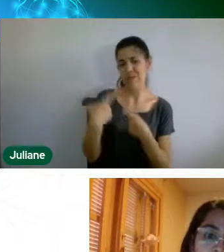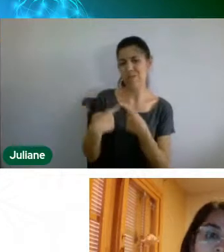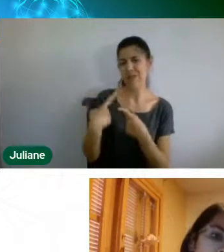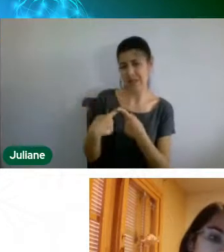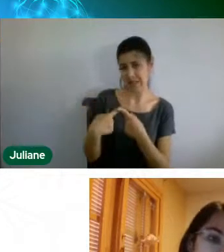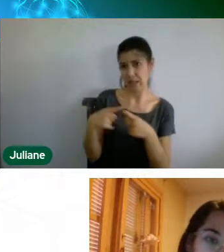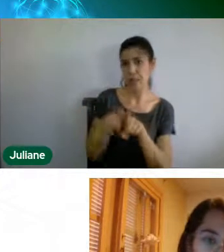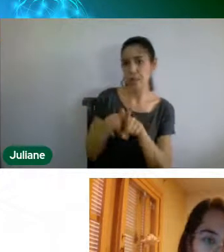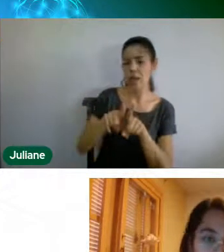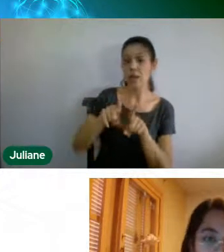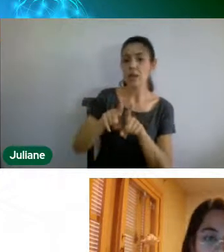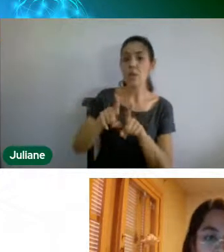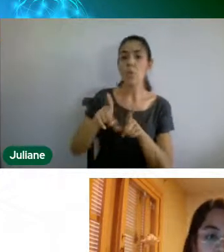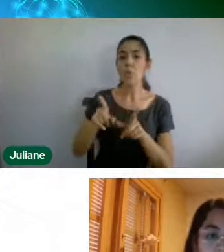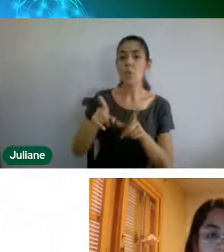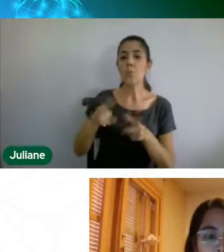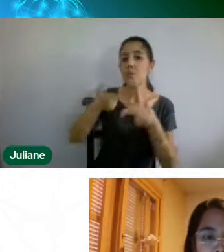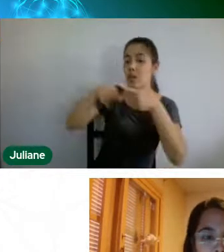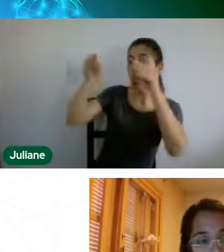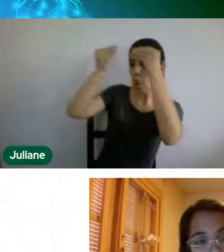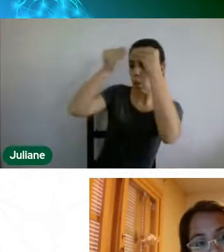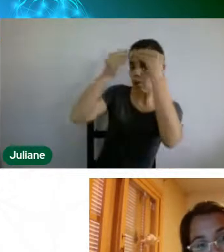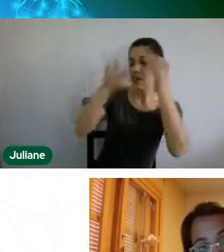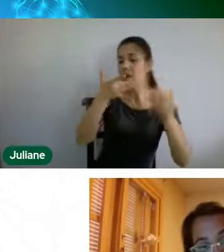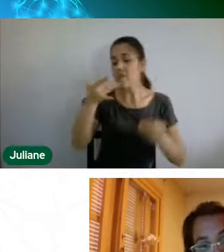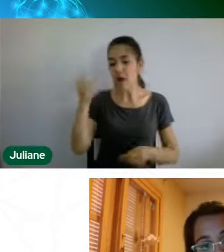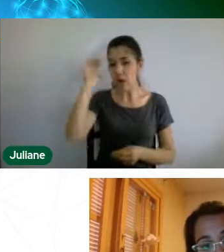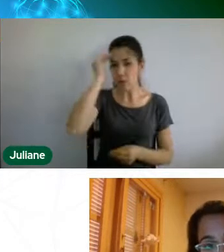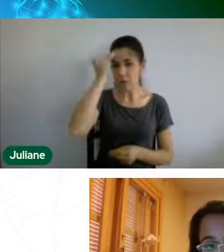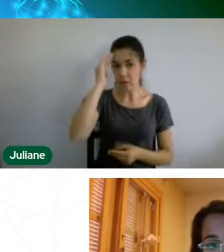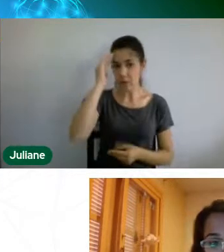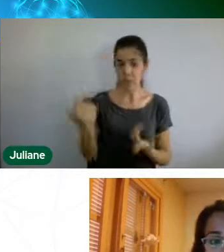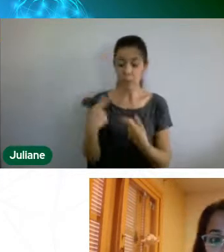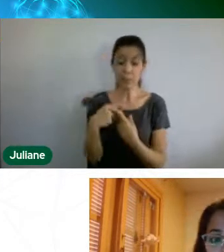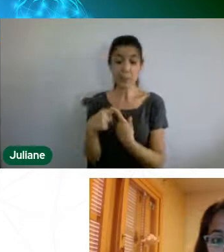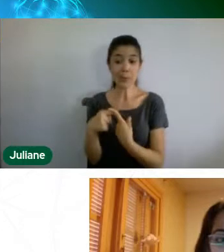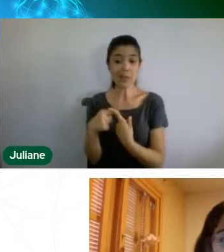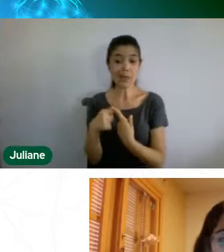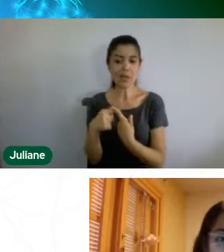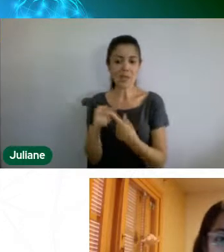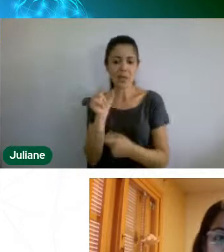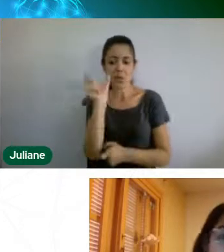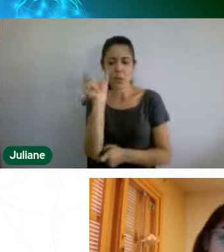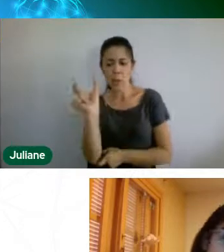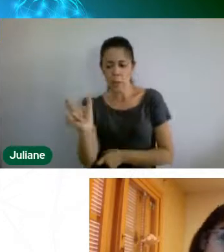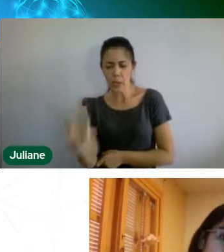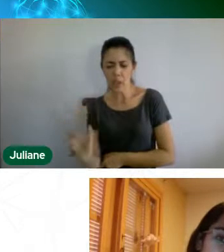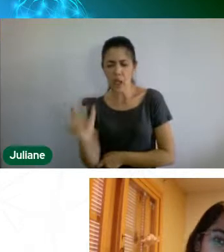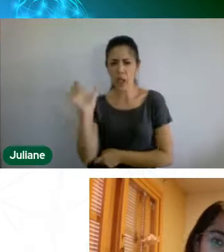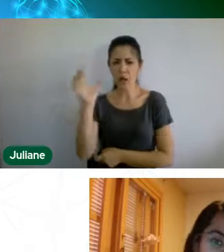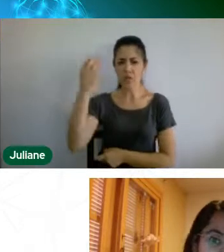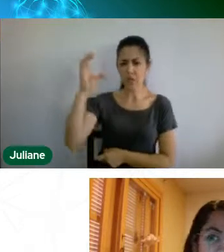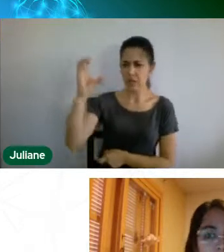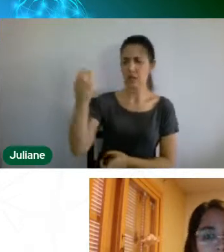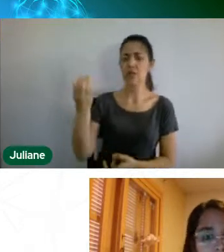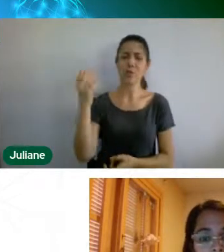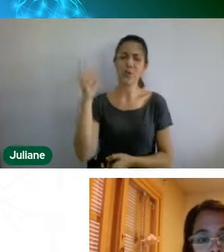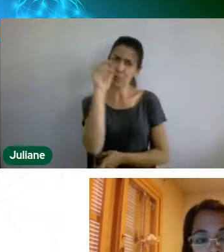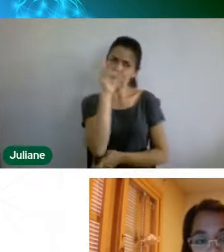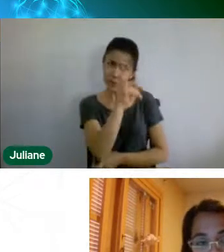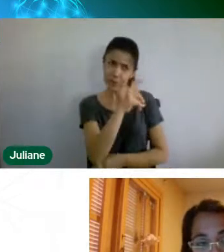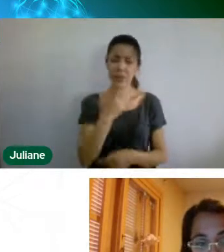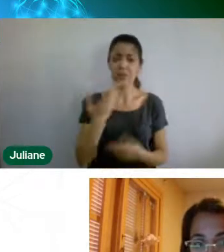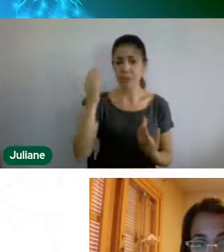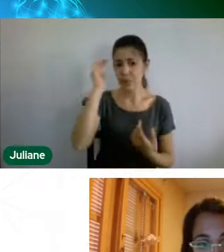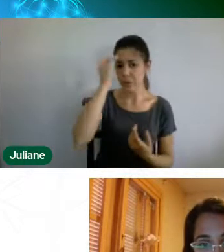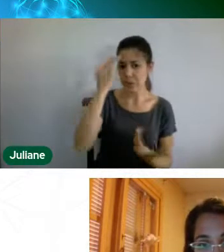não é fácil acesso. A gente quer que os dinossauros possam estar cada vez mais na sala de aula através de diversas metodologias, podendo fazer